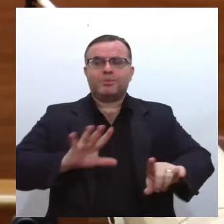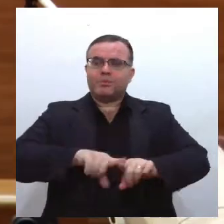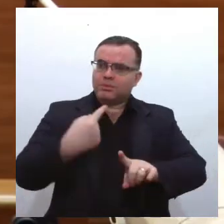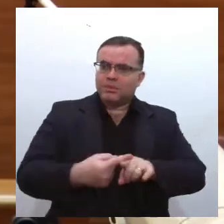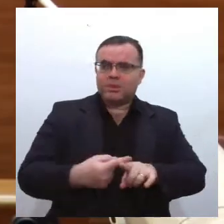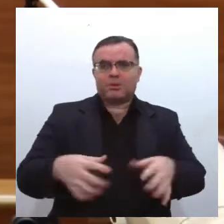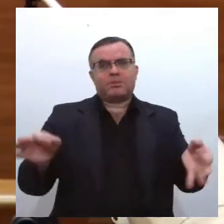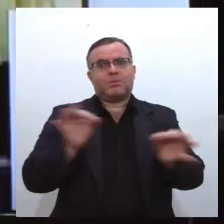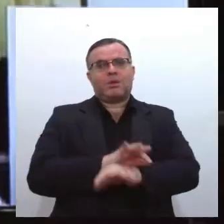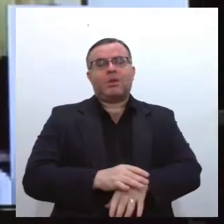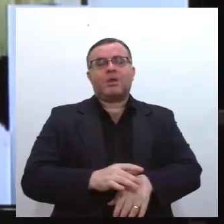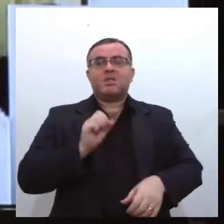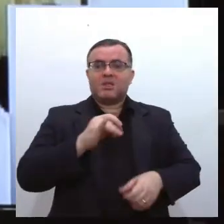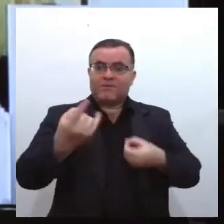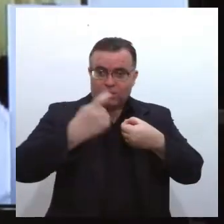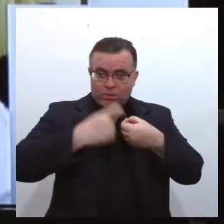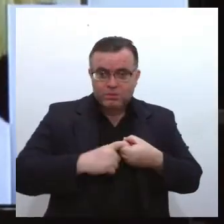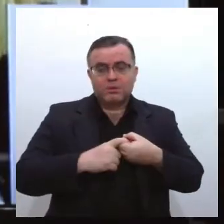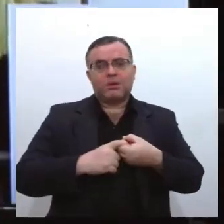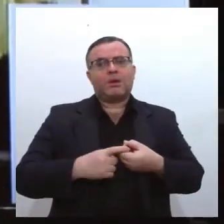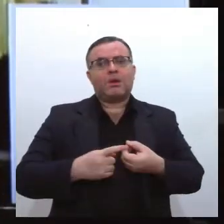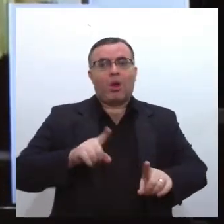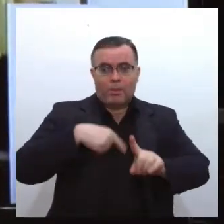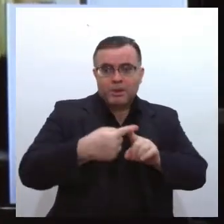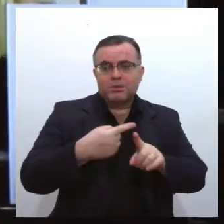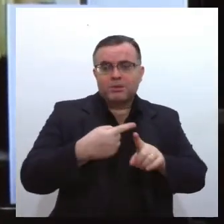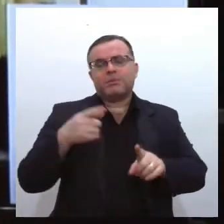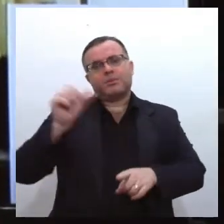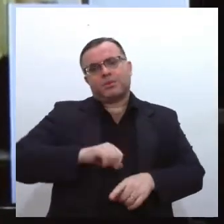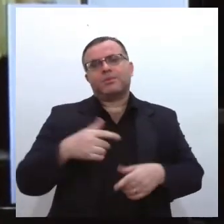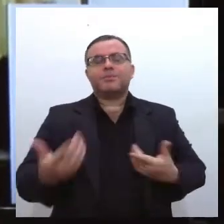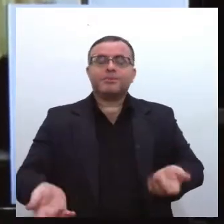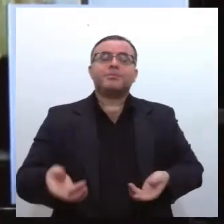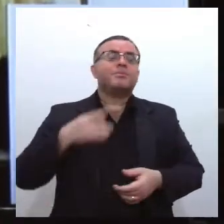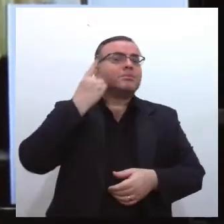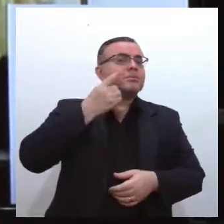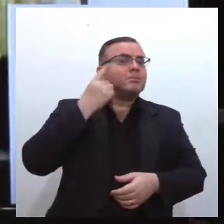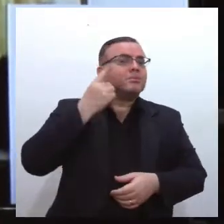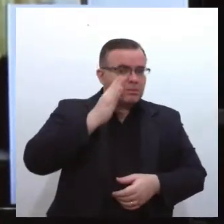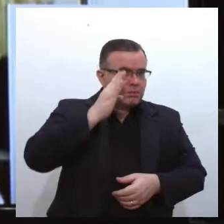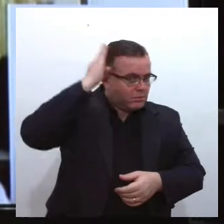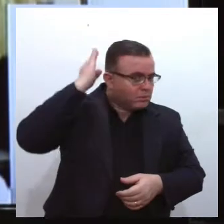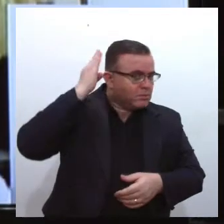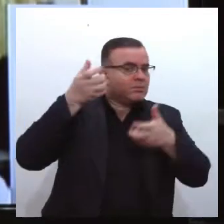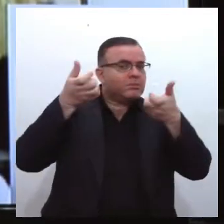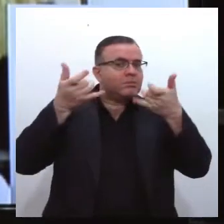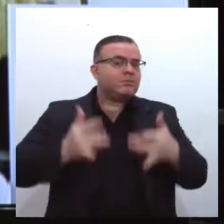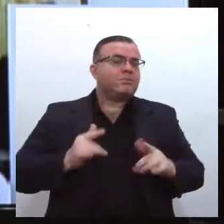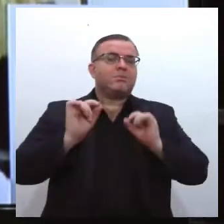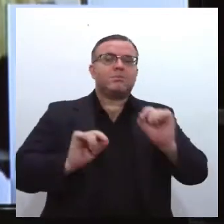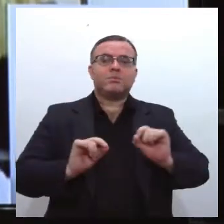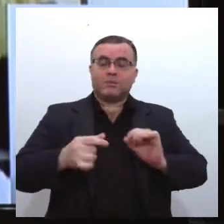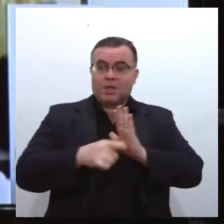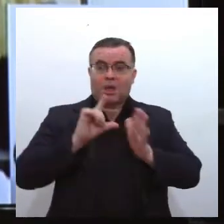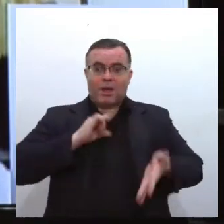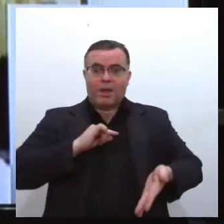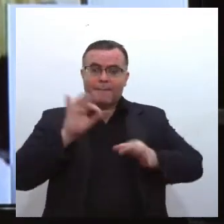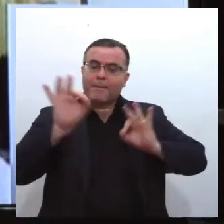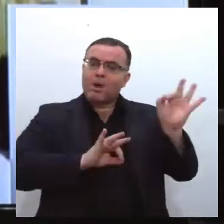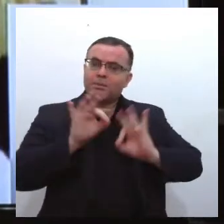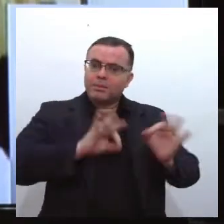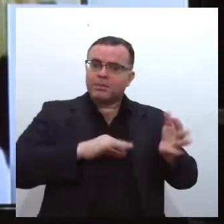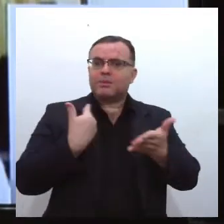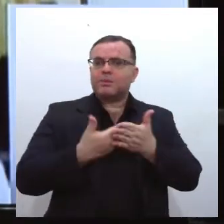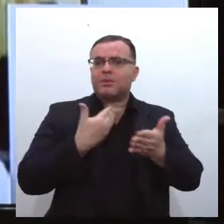do retorno dessas aulas. Em seu pronunciamento, o deputado Irã Barbosa comentou sobre a importância de se planejar a volta às aulas